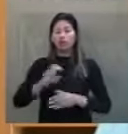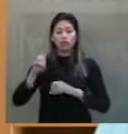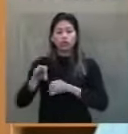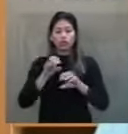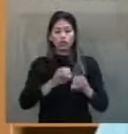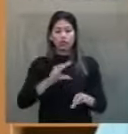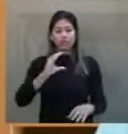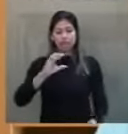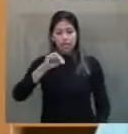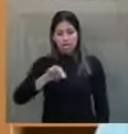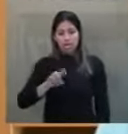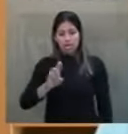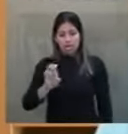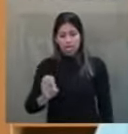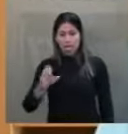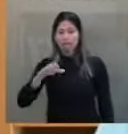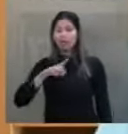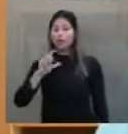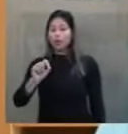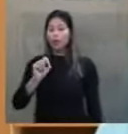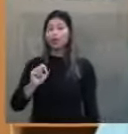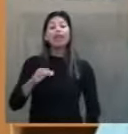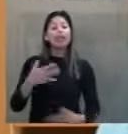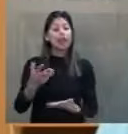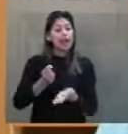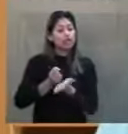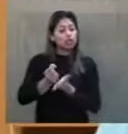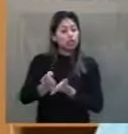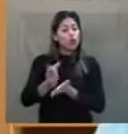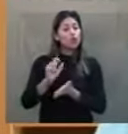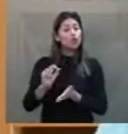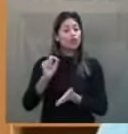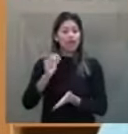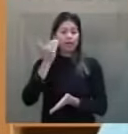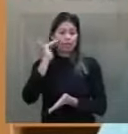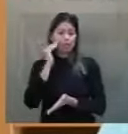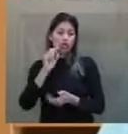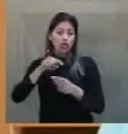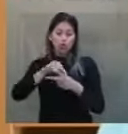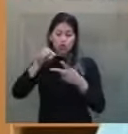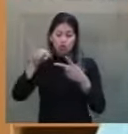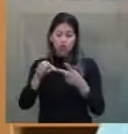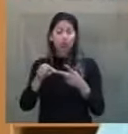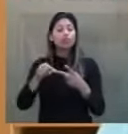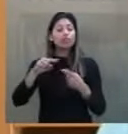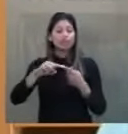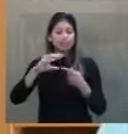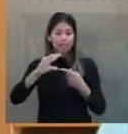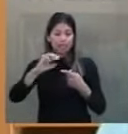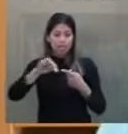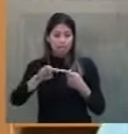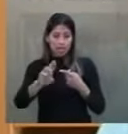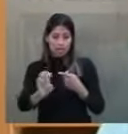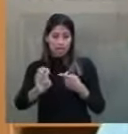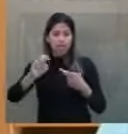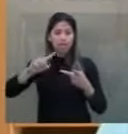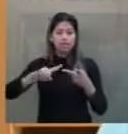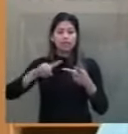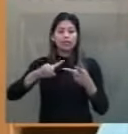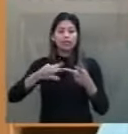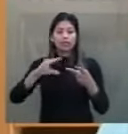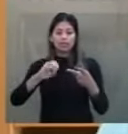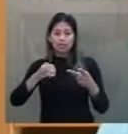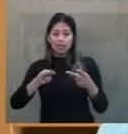CNE, ratificou esse entendimento em dois pareceres. CNE, SEB, número